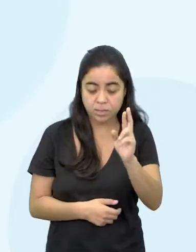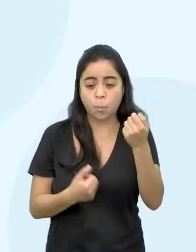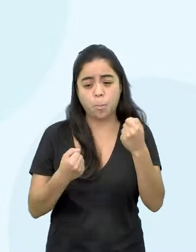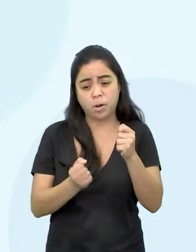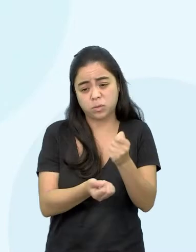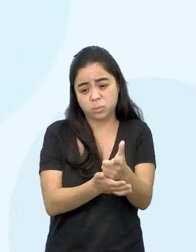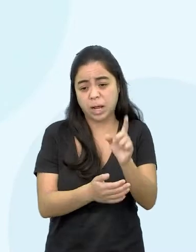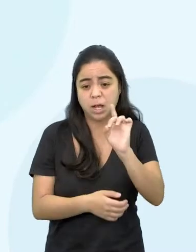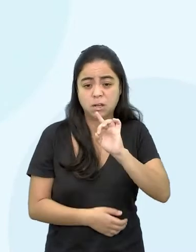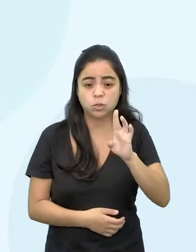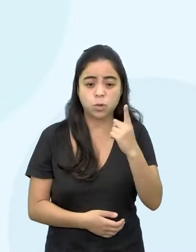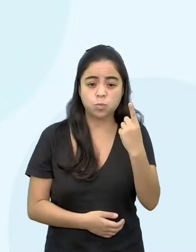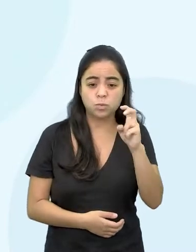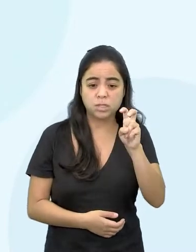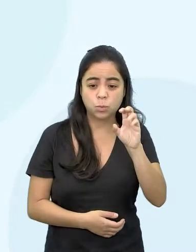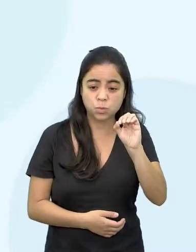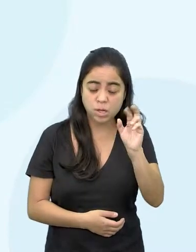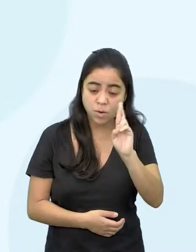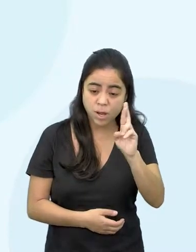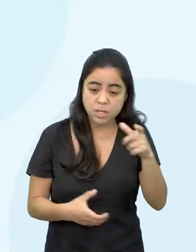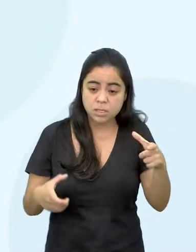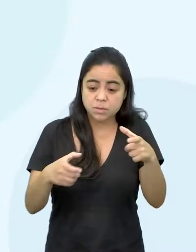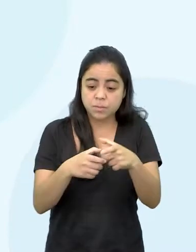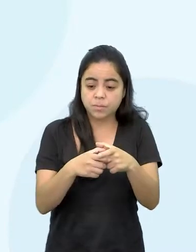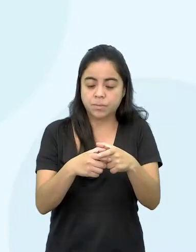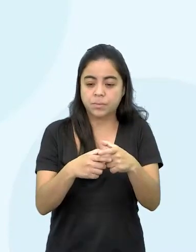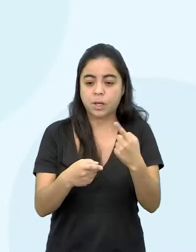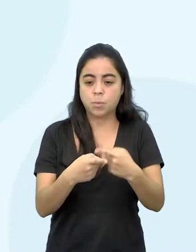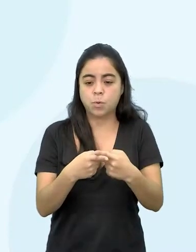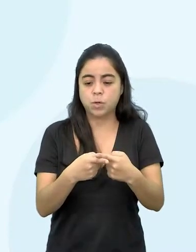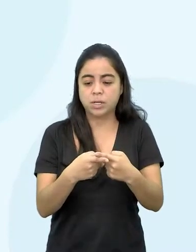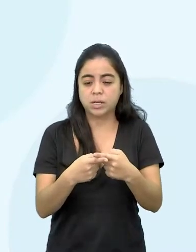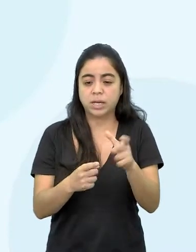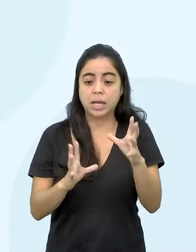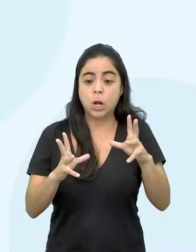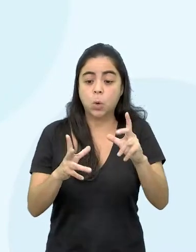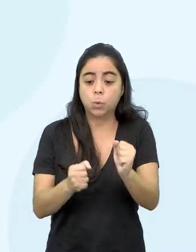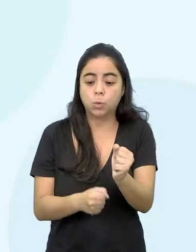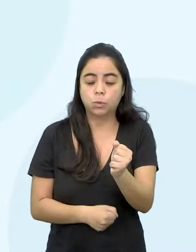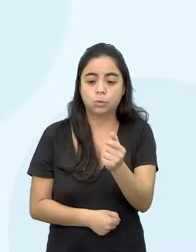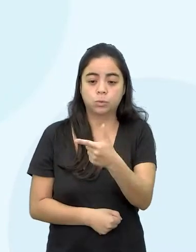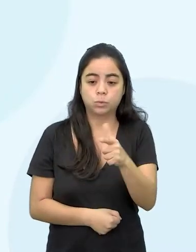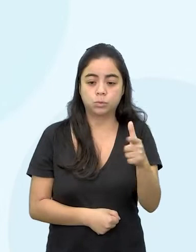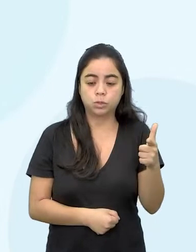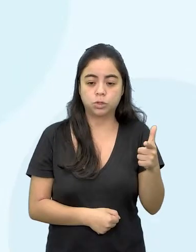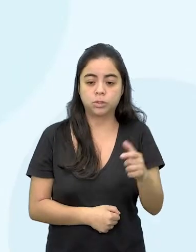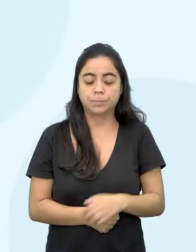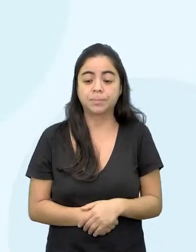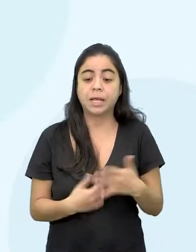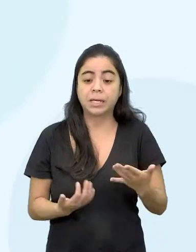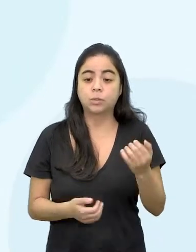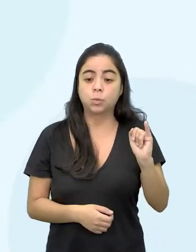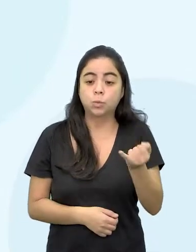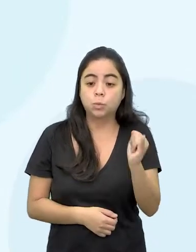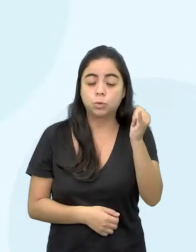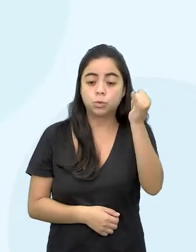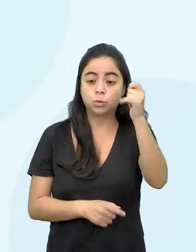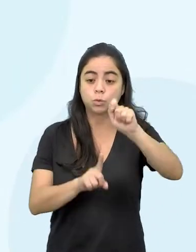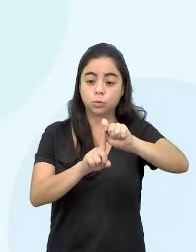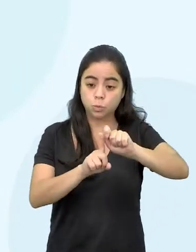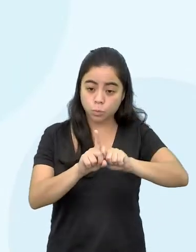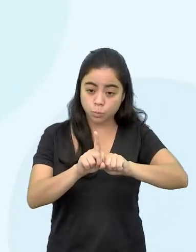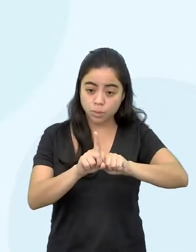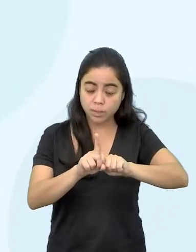R$ 150,00, ela não tinha o valor total para pagar, ela pagou R 150,00. Os juros aí do mês, ao